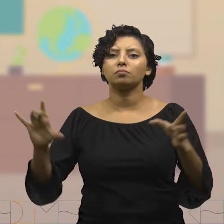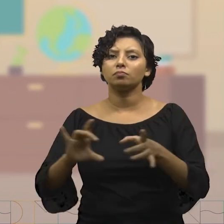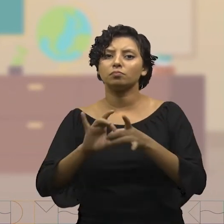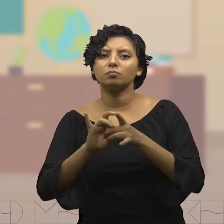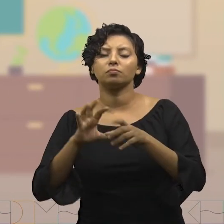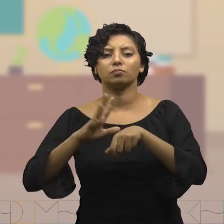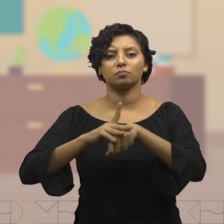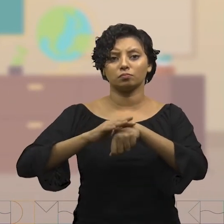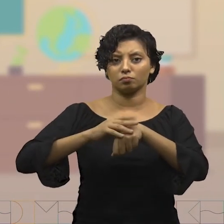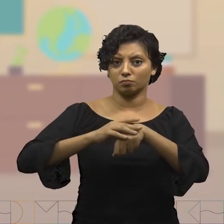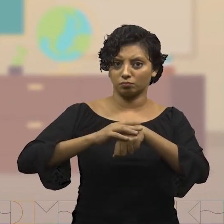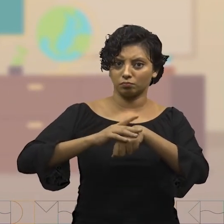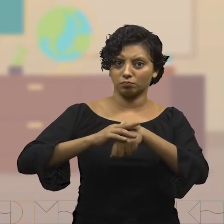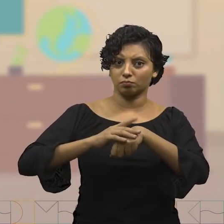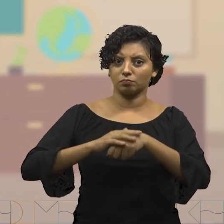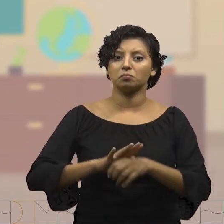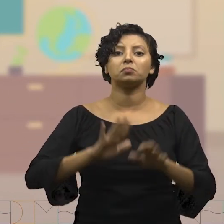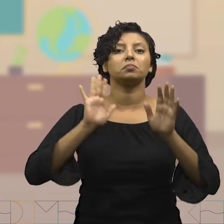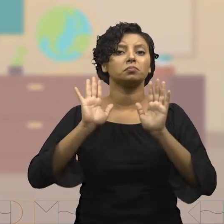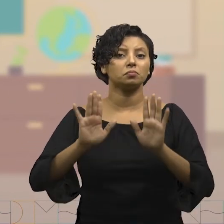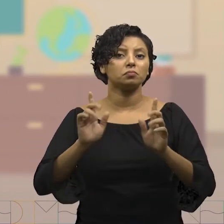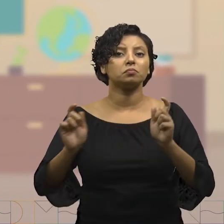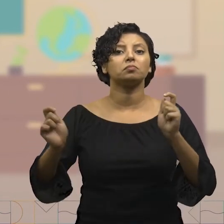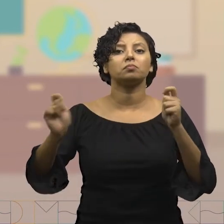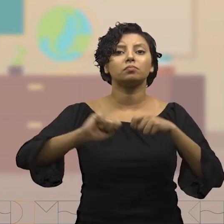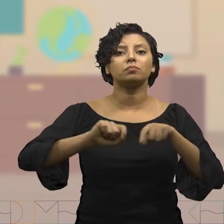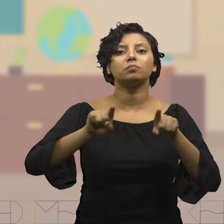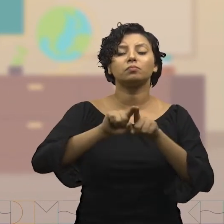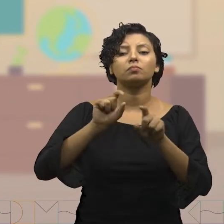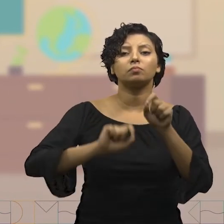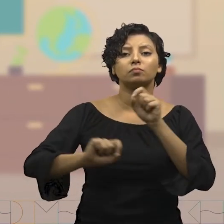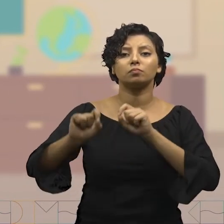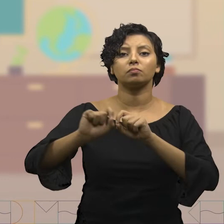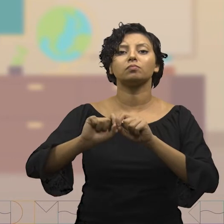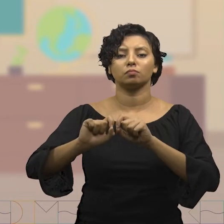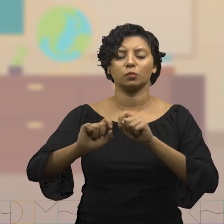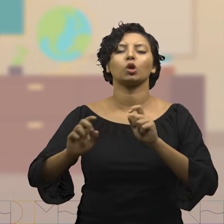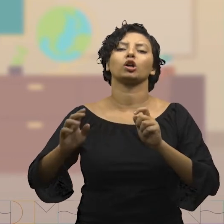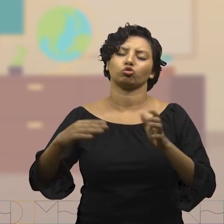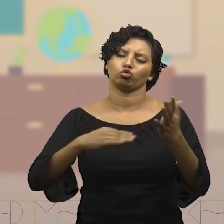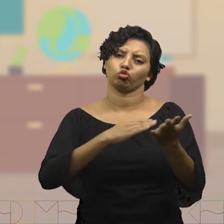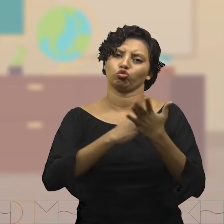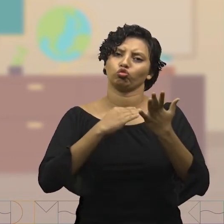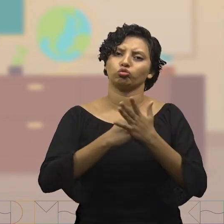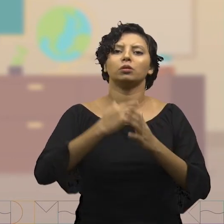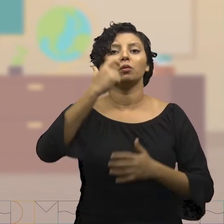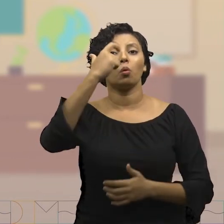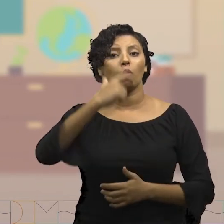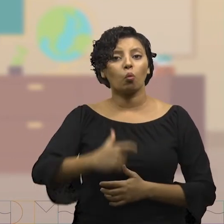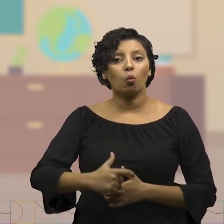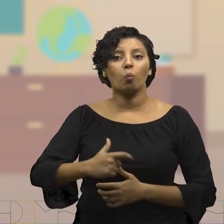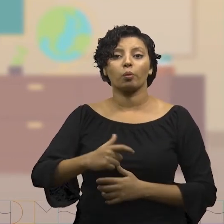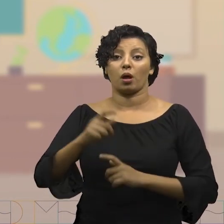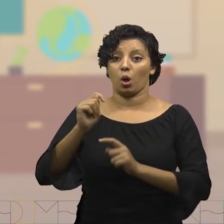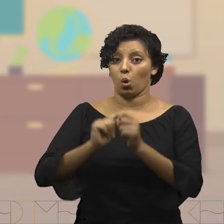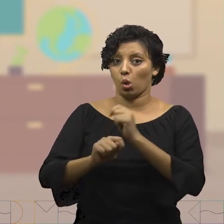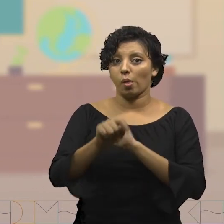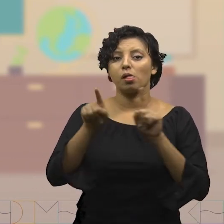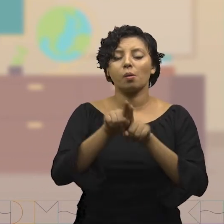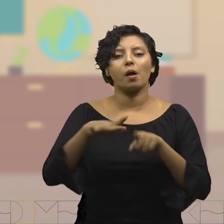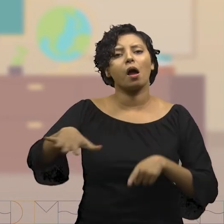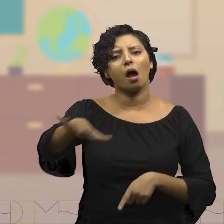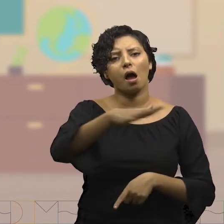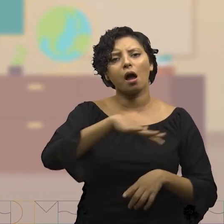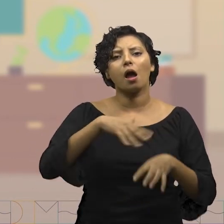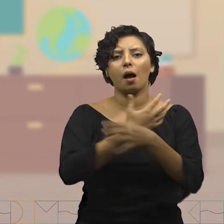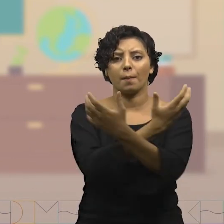associados a doenças humanas. Porém, podem ser úteis também ao corpo humano, a economia e